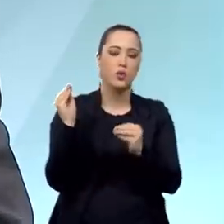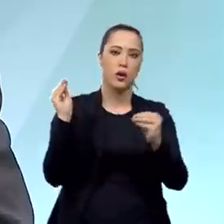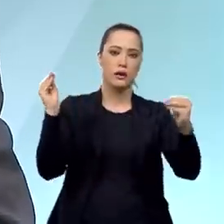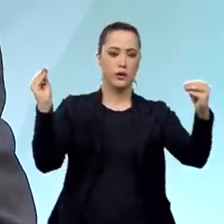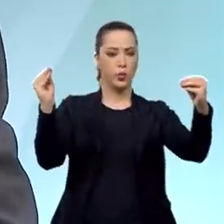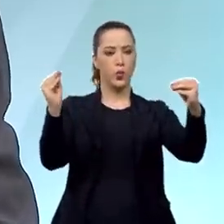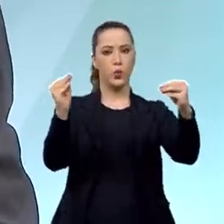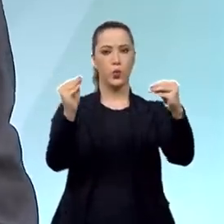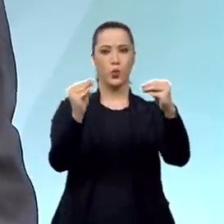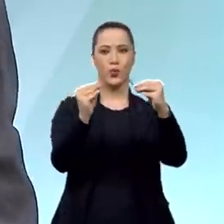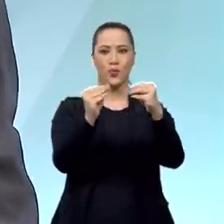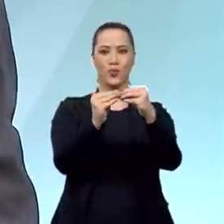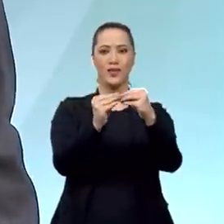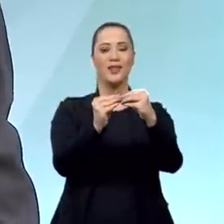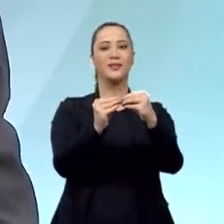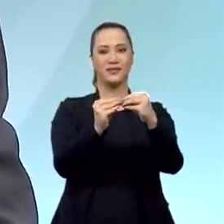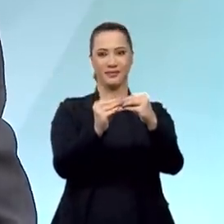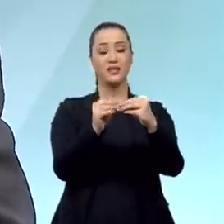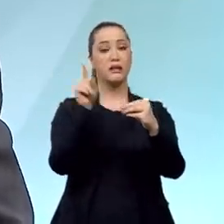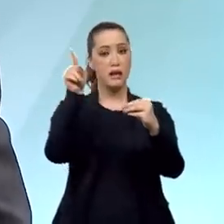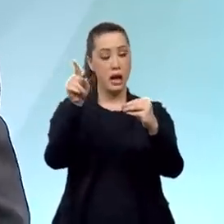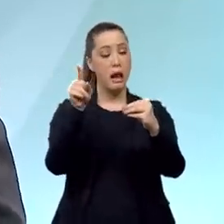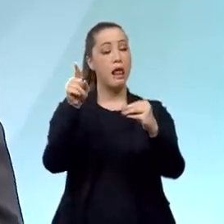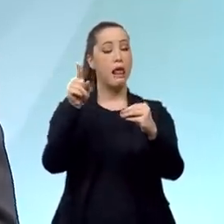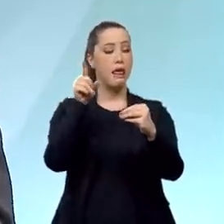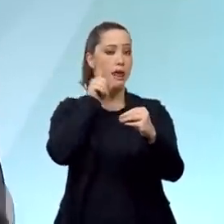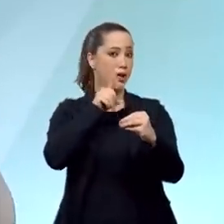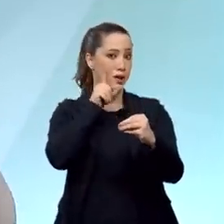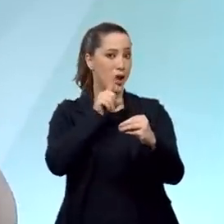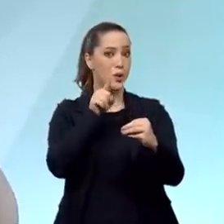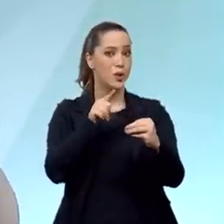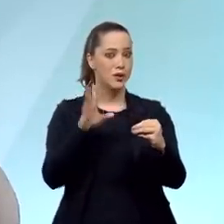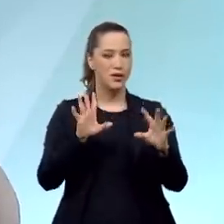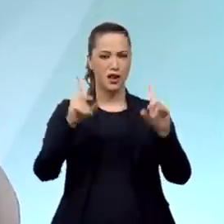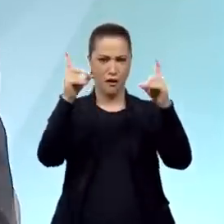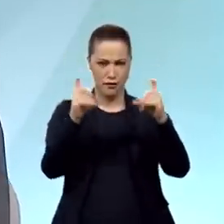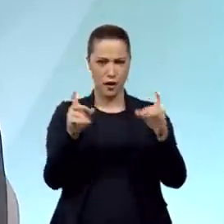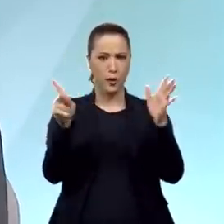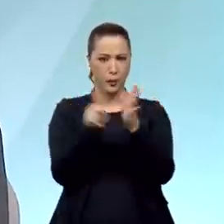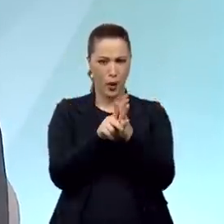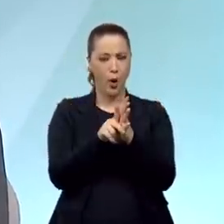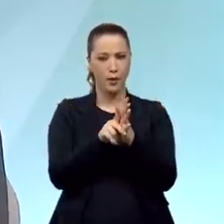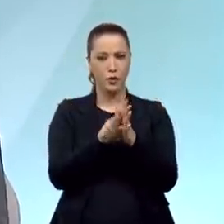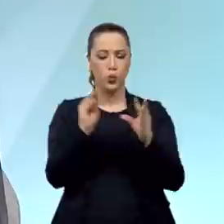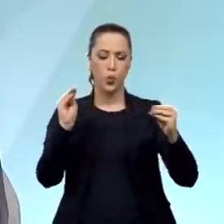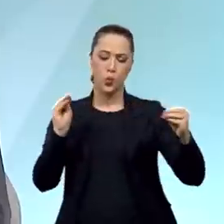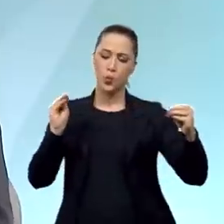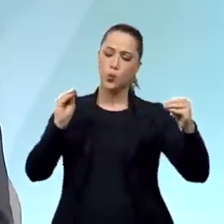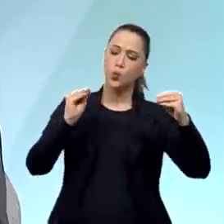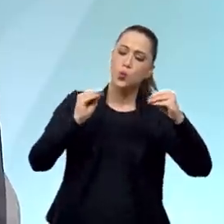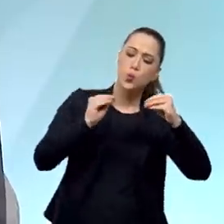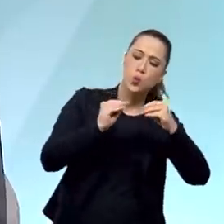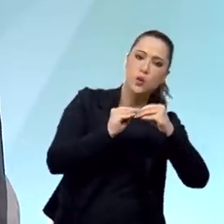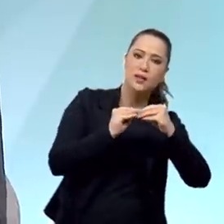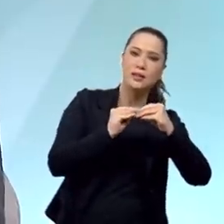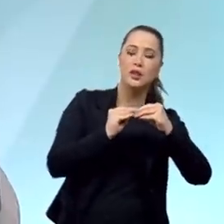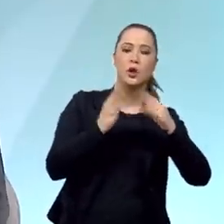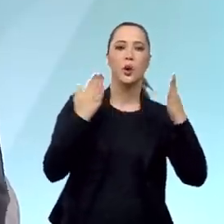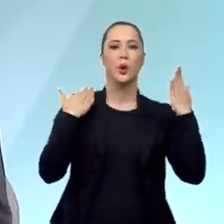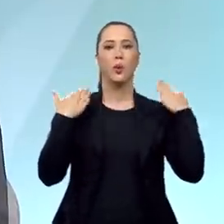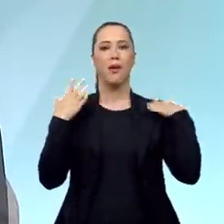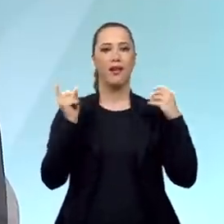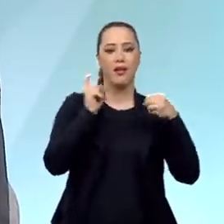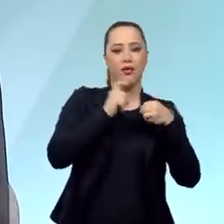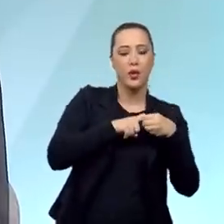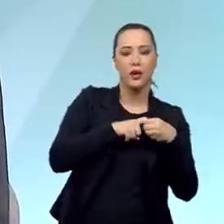americana em Nova Iorque. Então, aquela comemoração marcou a comemoração do coração. Então,